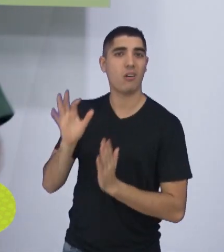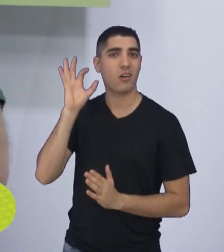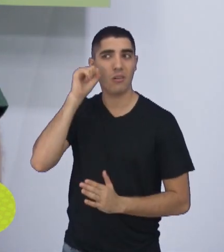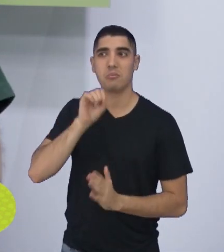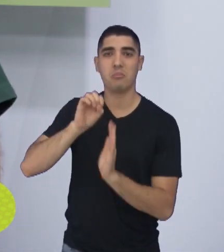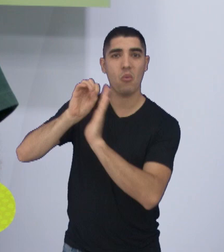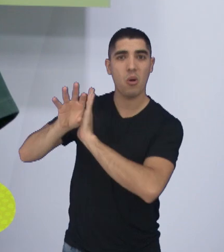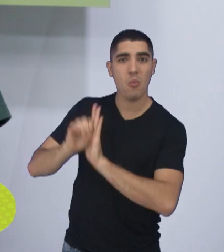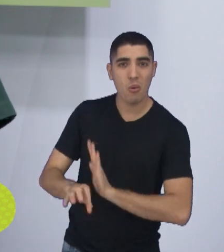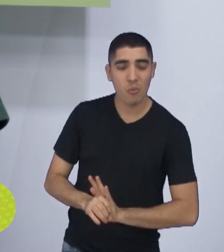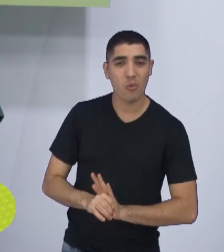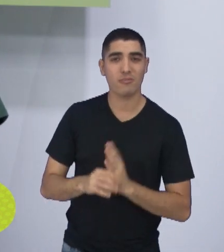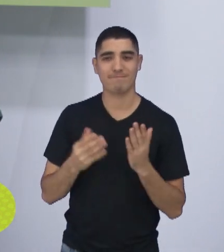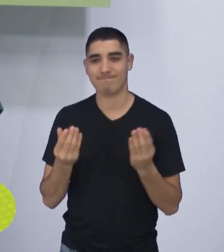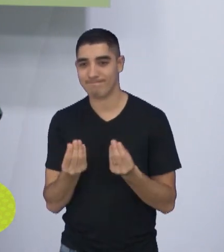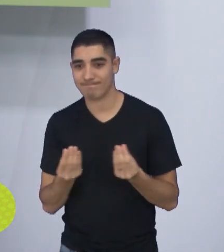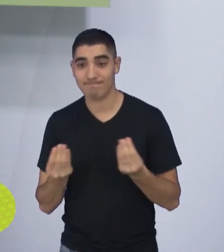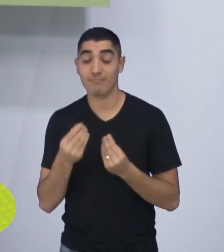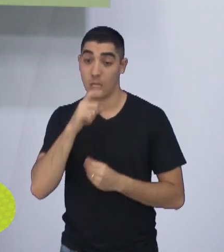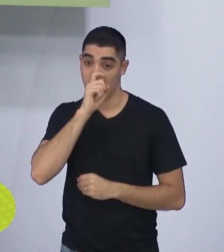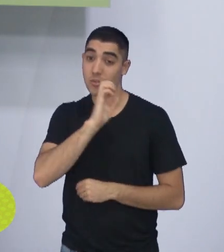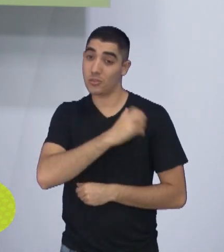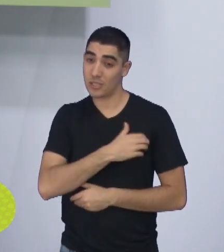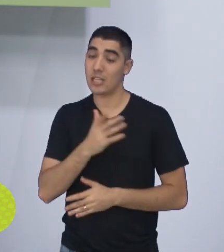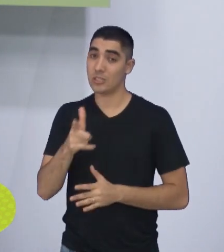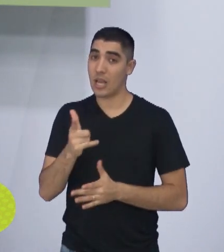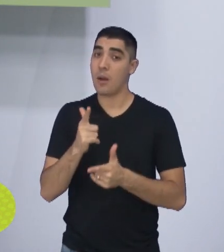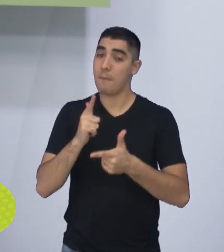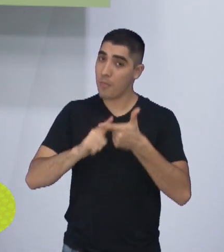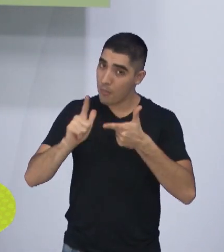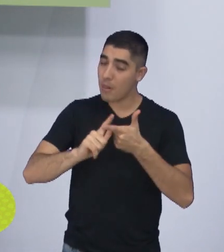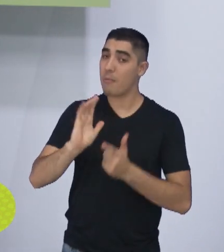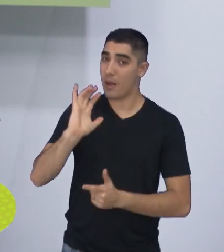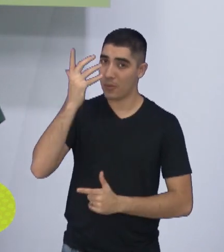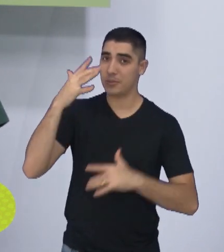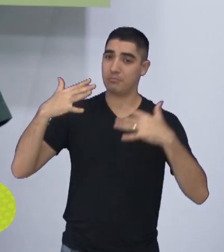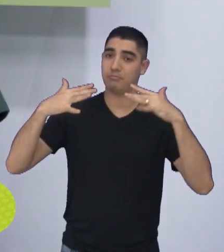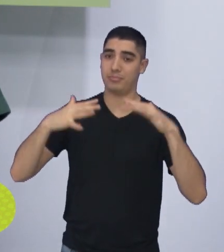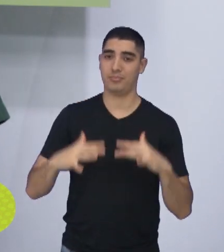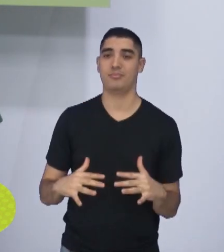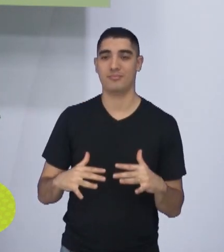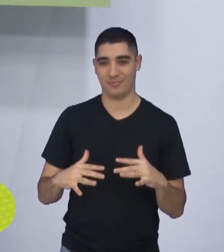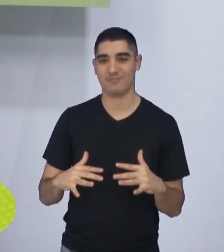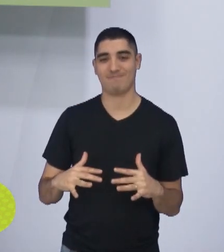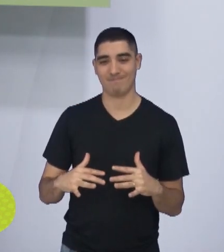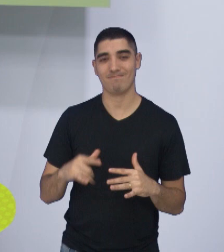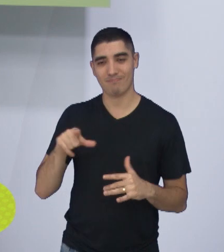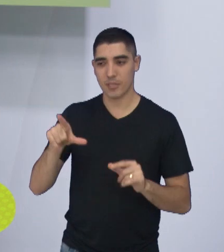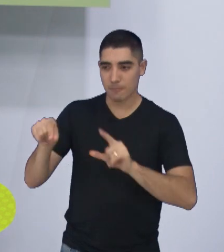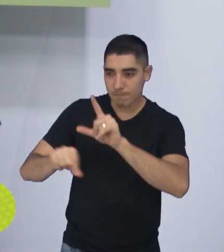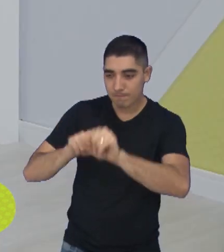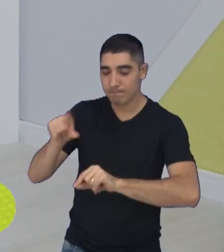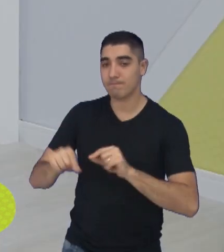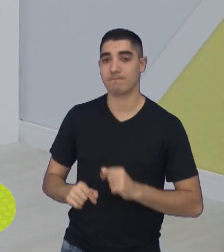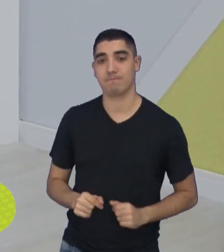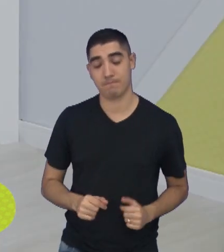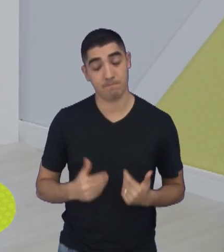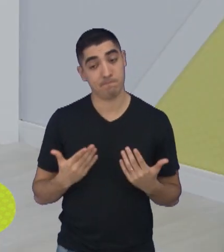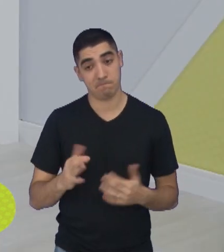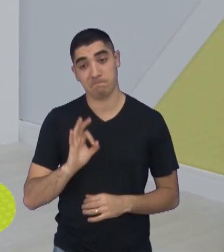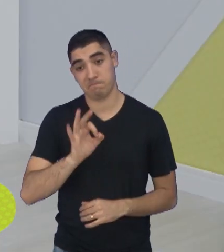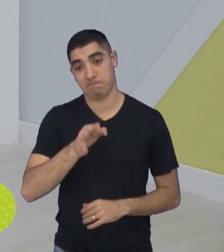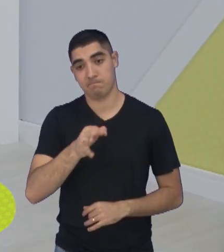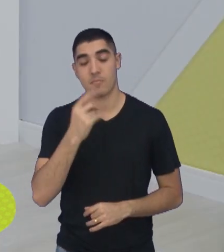vieram e já foram embora, ou seja, o São José se perdeu um pouco nessa questão de contratação também, da parte da montagem do elenco para a Série D. Pois é.